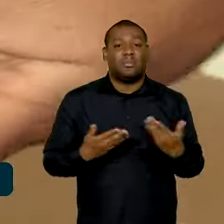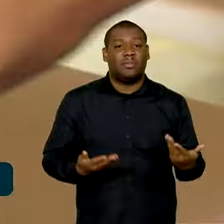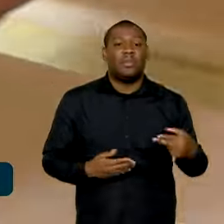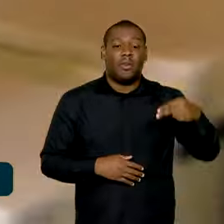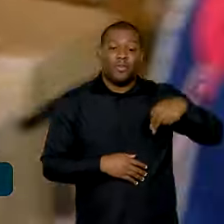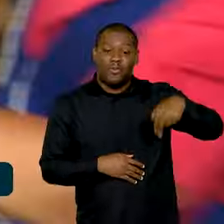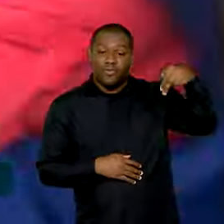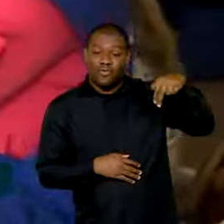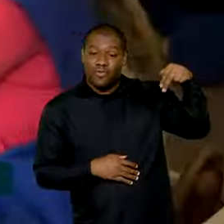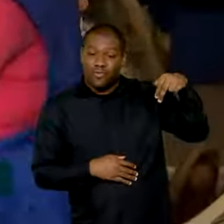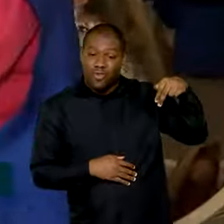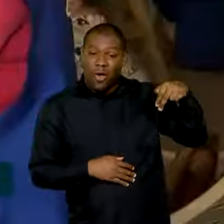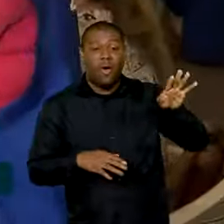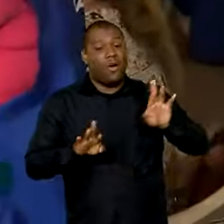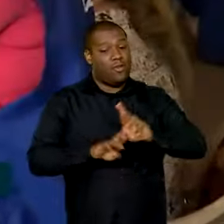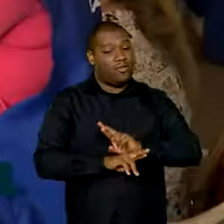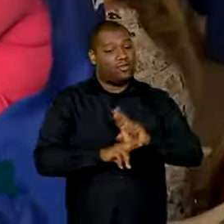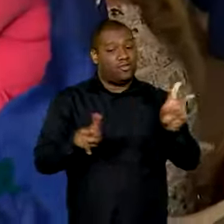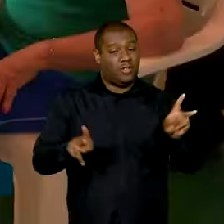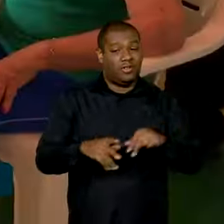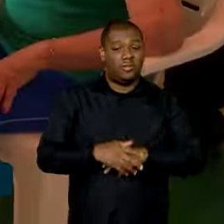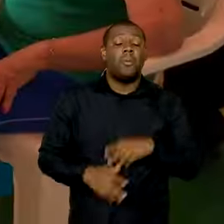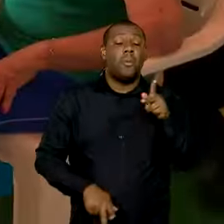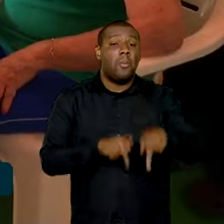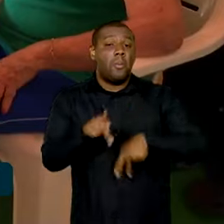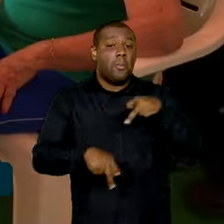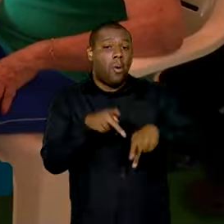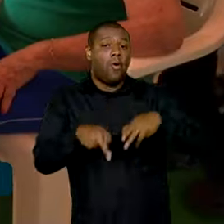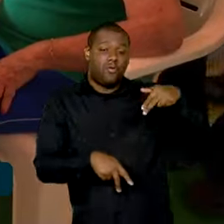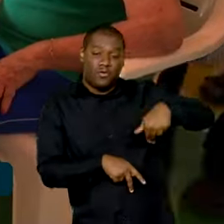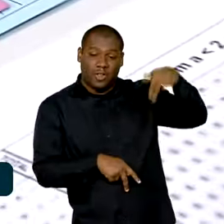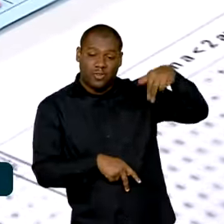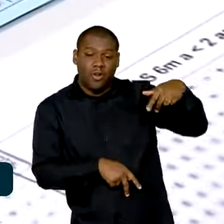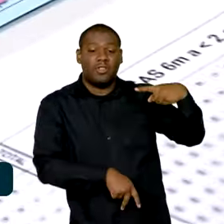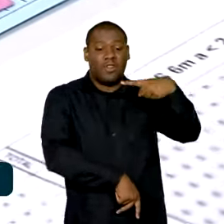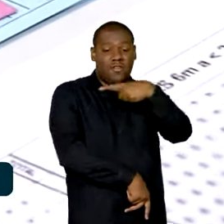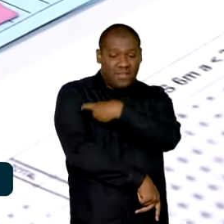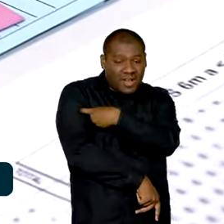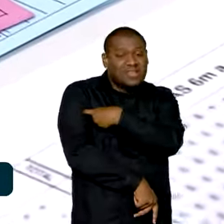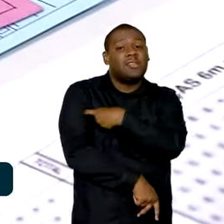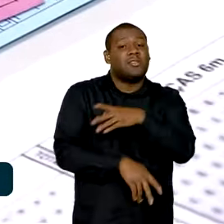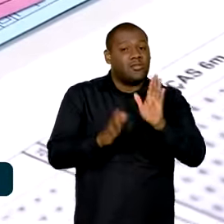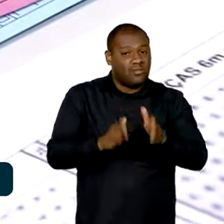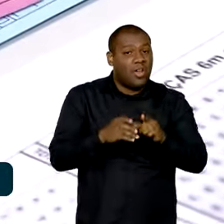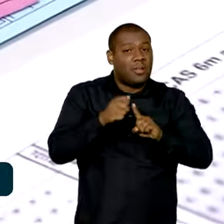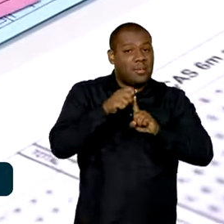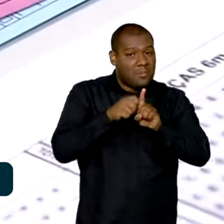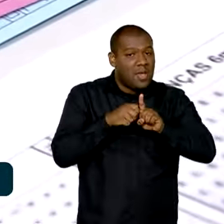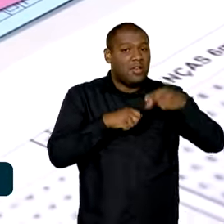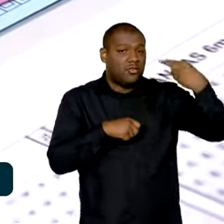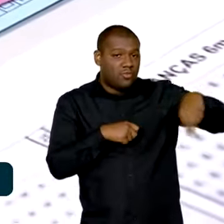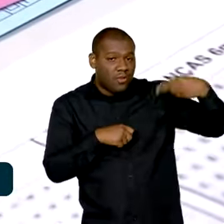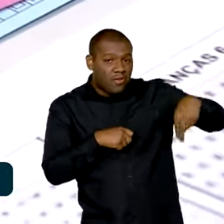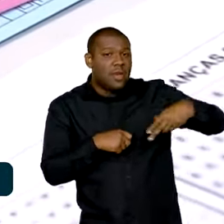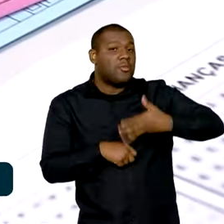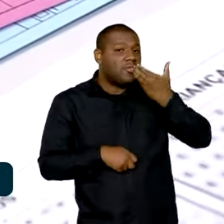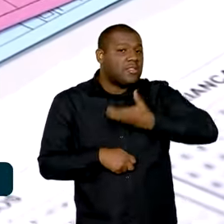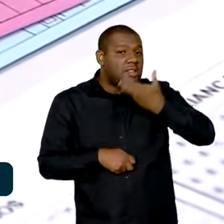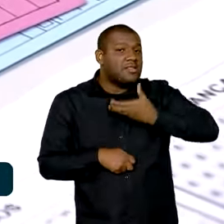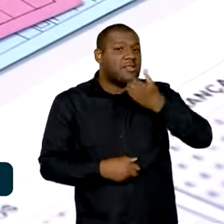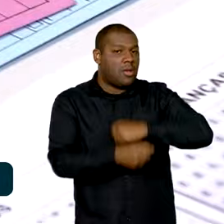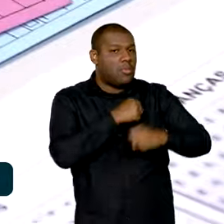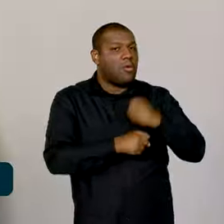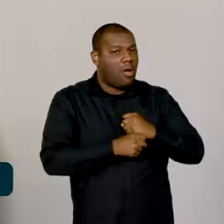diferente do restante do país. A população já foi vacinada nos meses de novembro e dezembro de